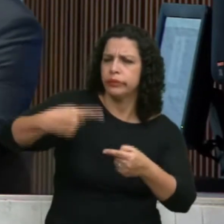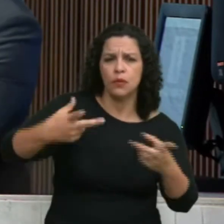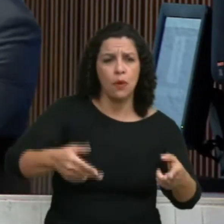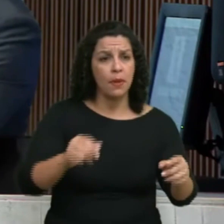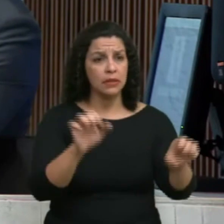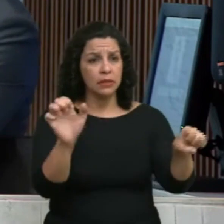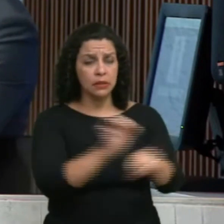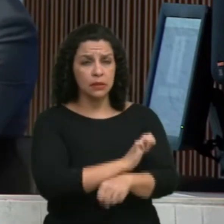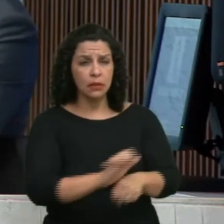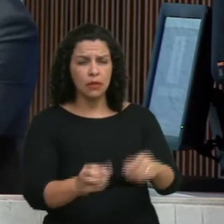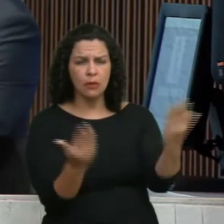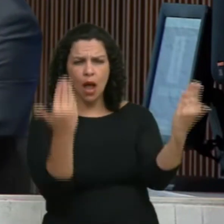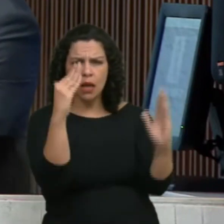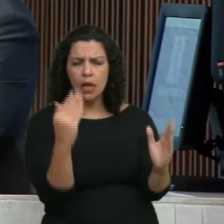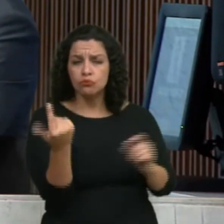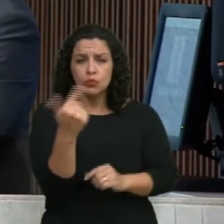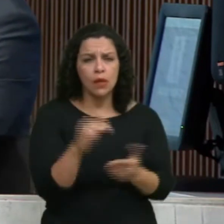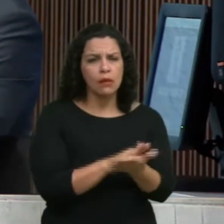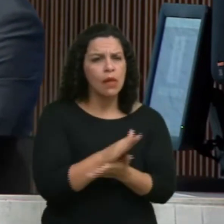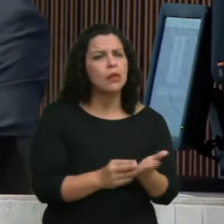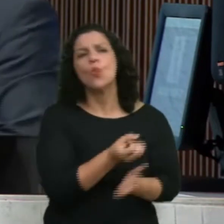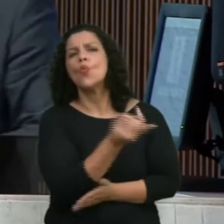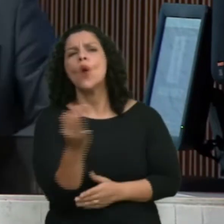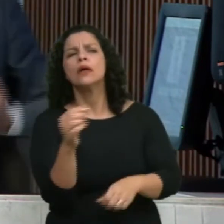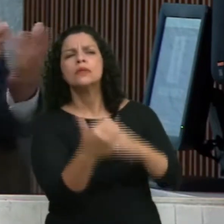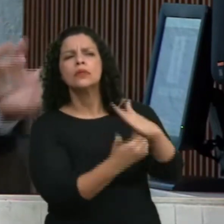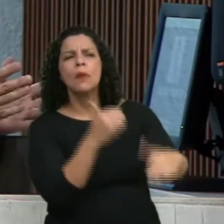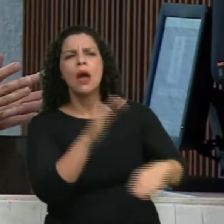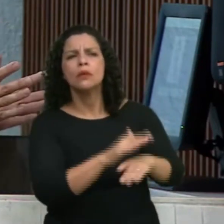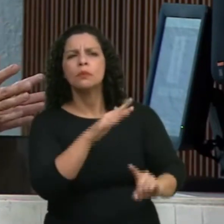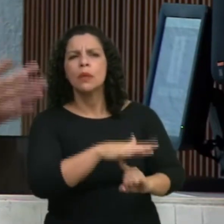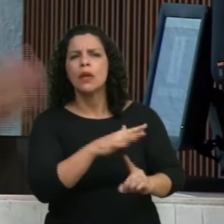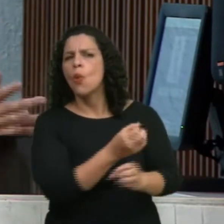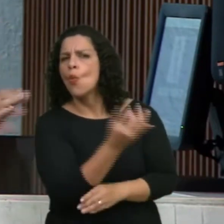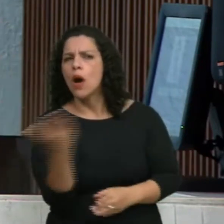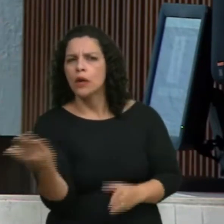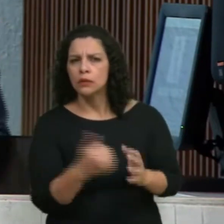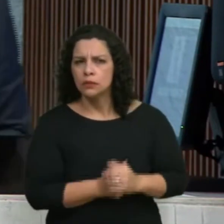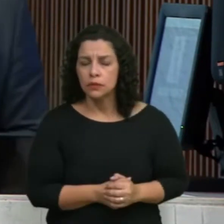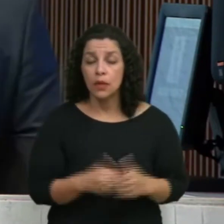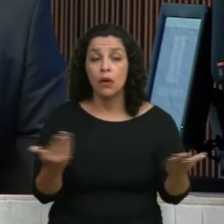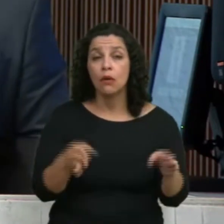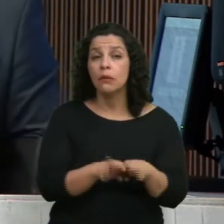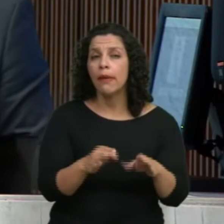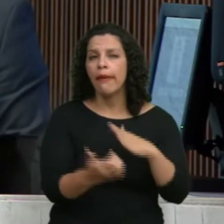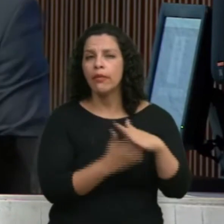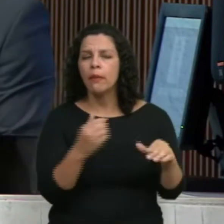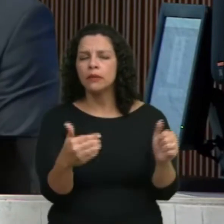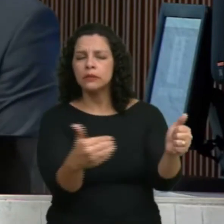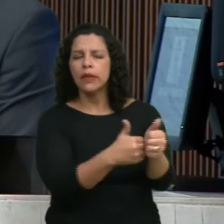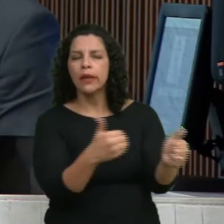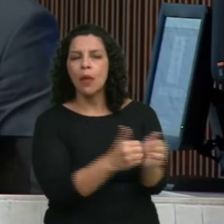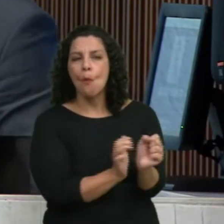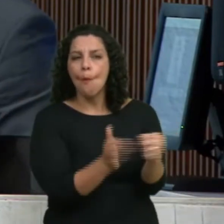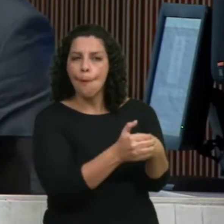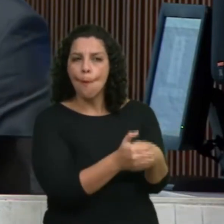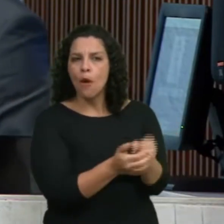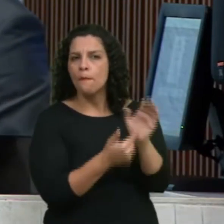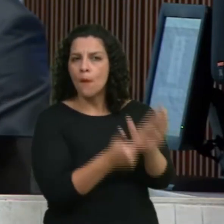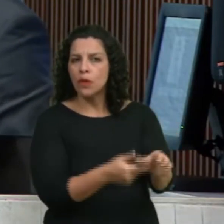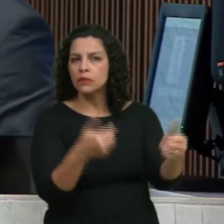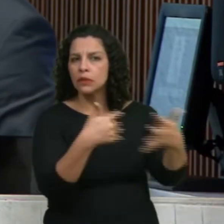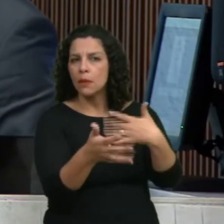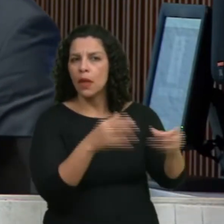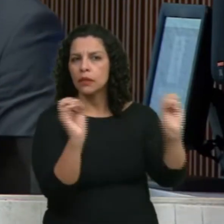um mecanismo de oferição do quanto elas contribuem. E muito pelo contrário, ainda estão sob sigilo. Não tem